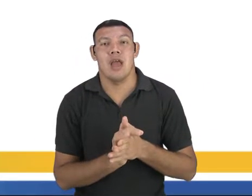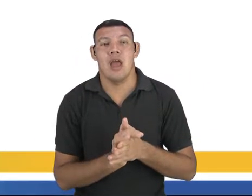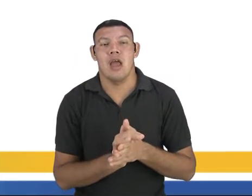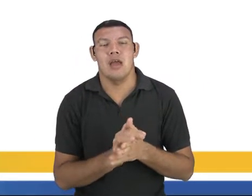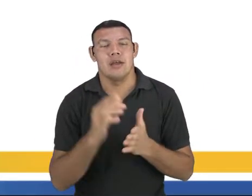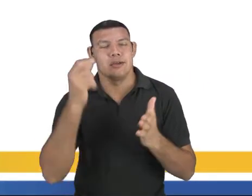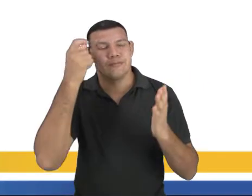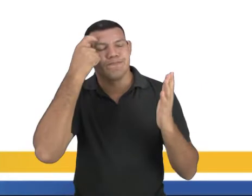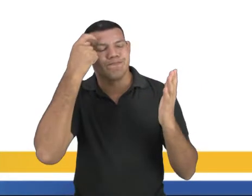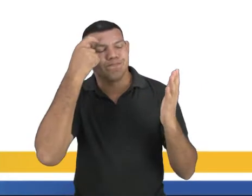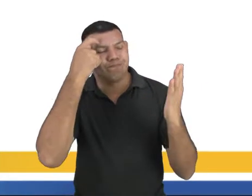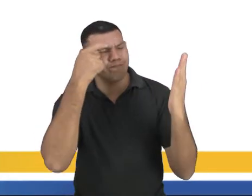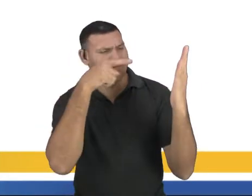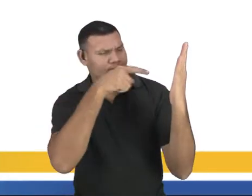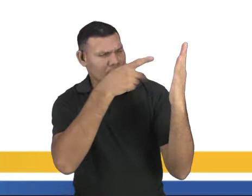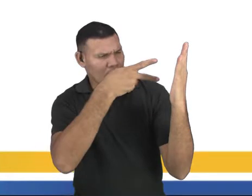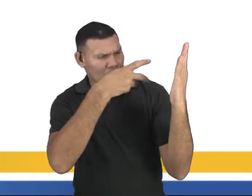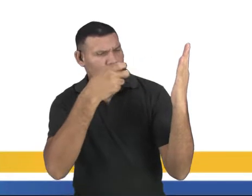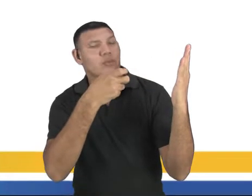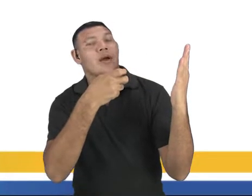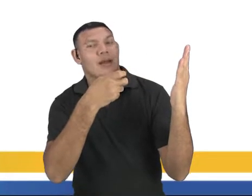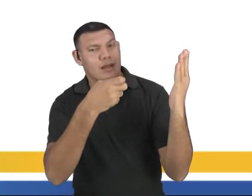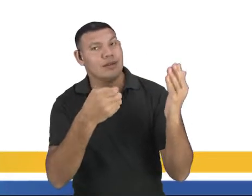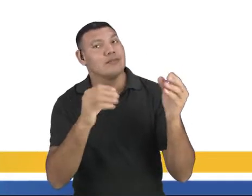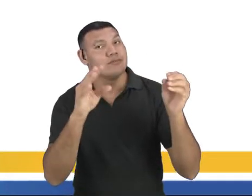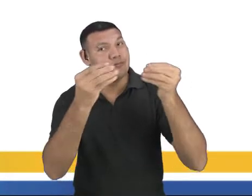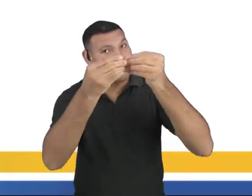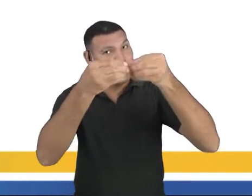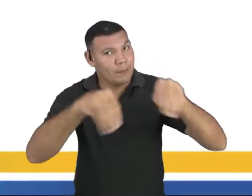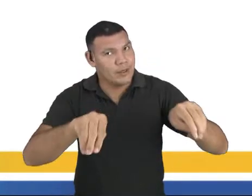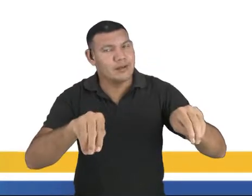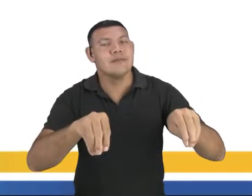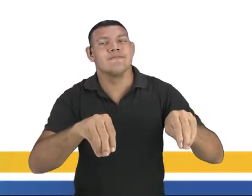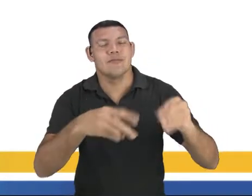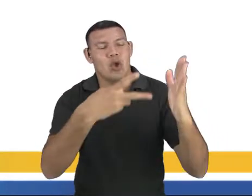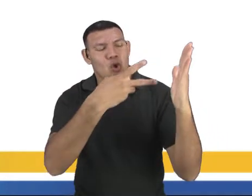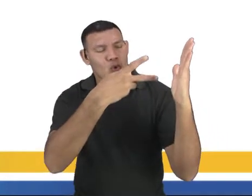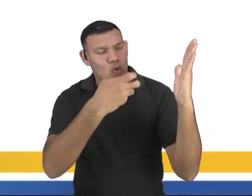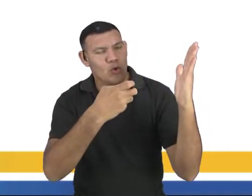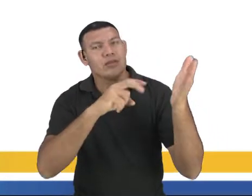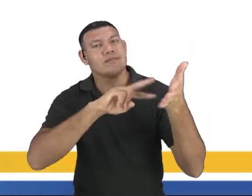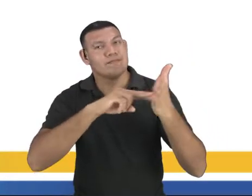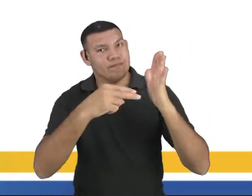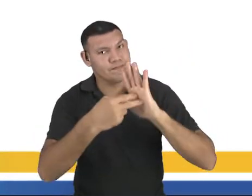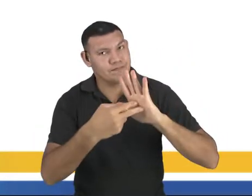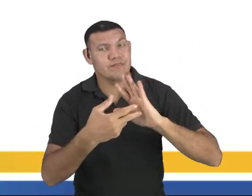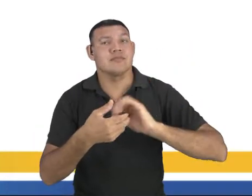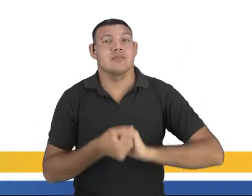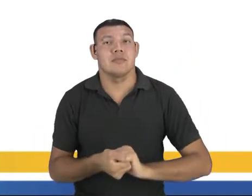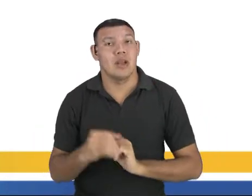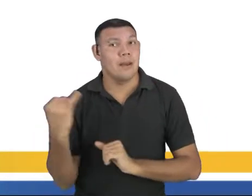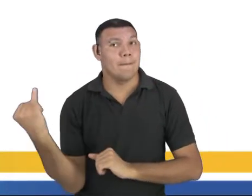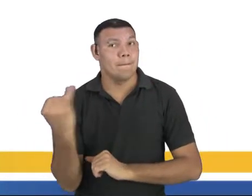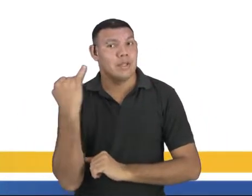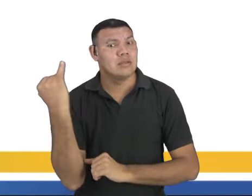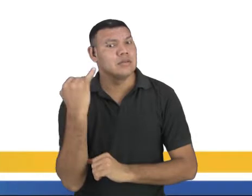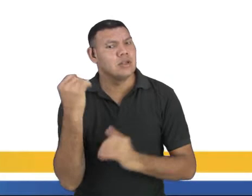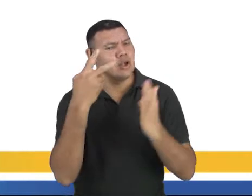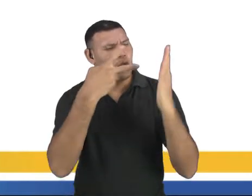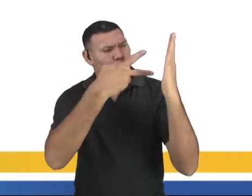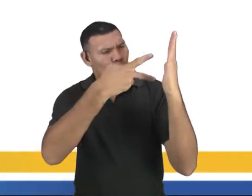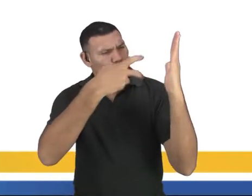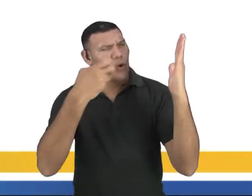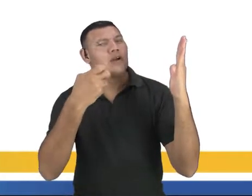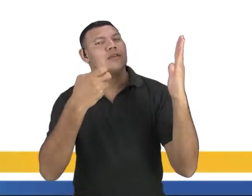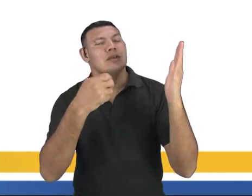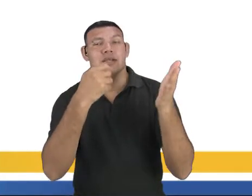Você raciocinou e viu consequência? Isso é interpretação, tá bom? Então, é muito importante interpretar